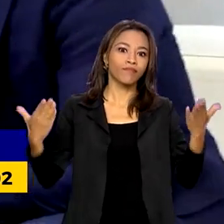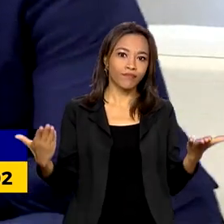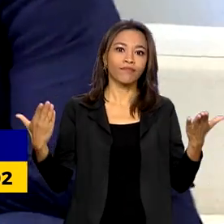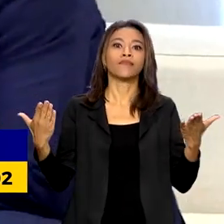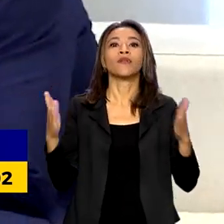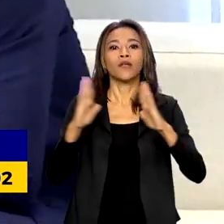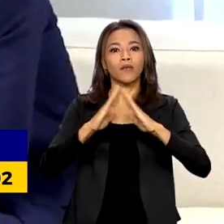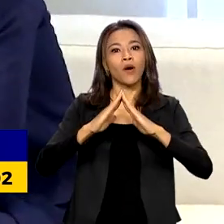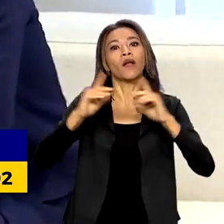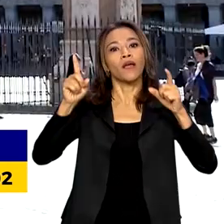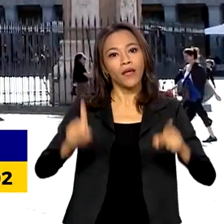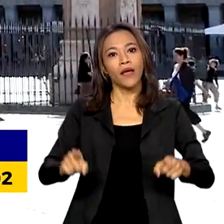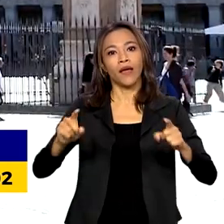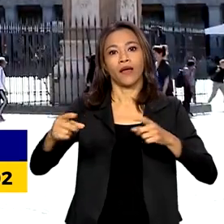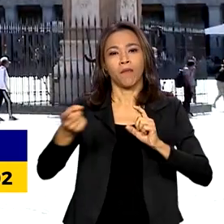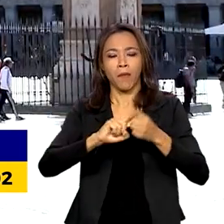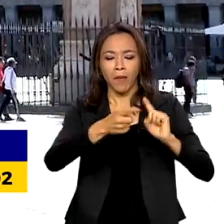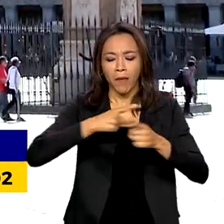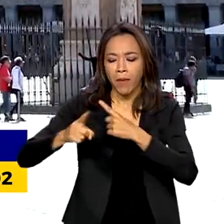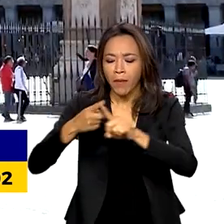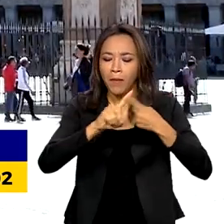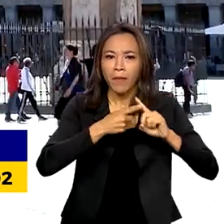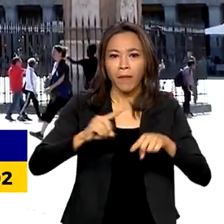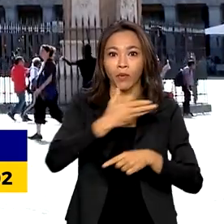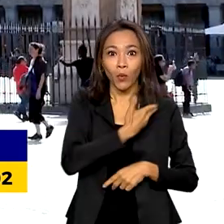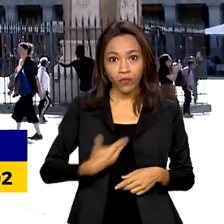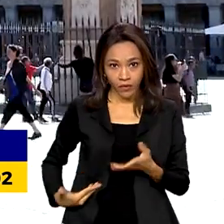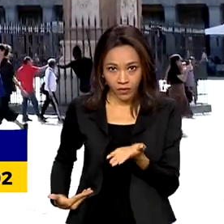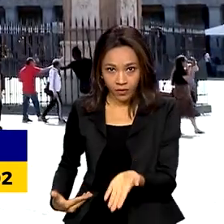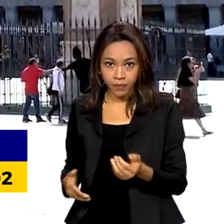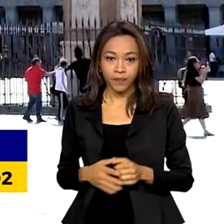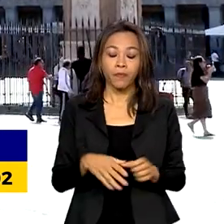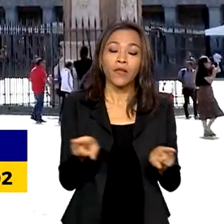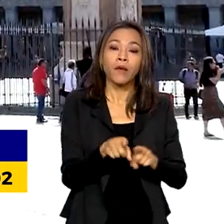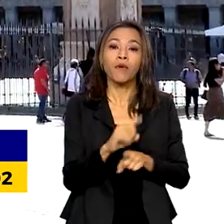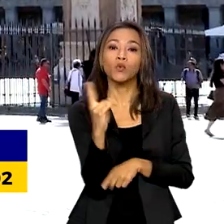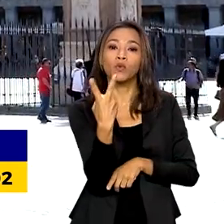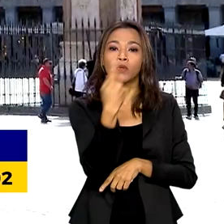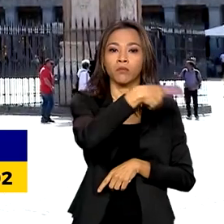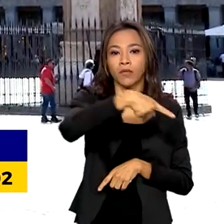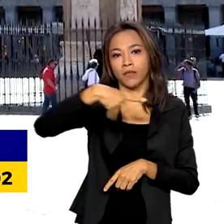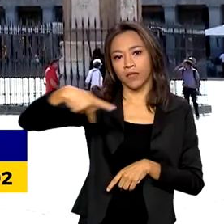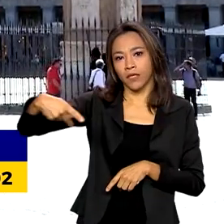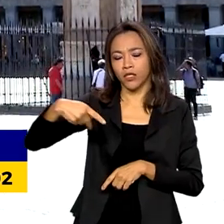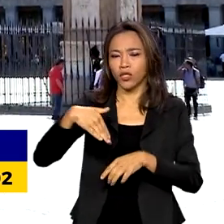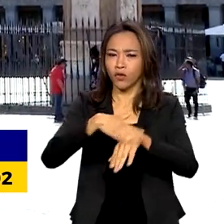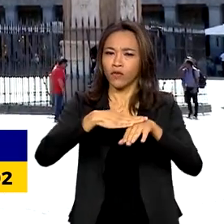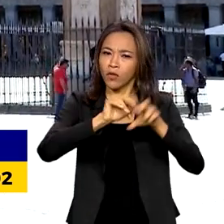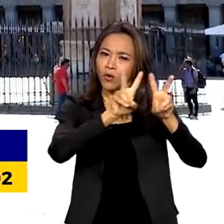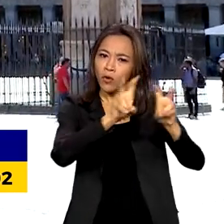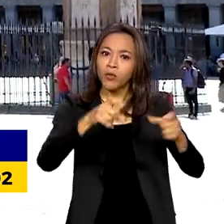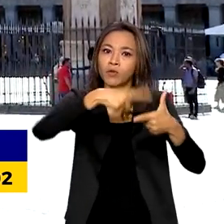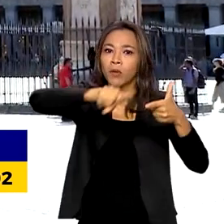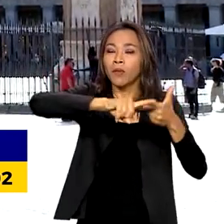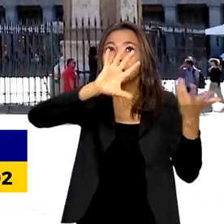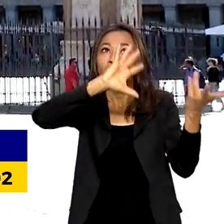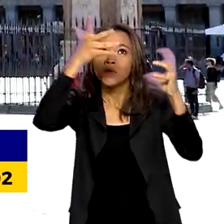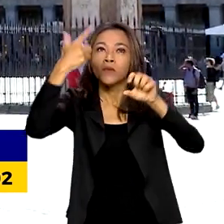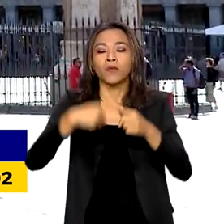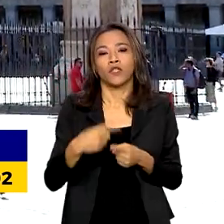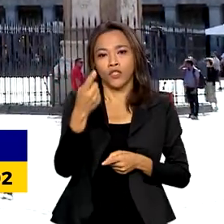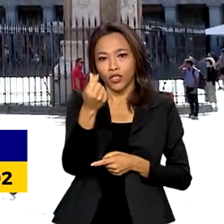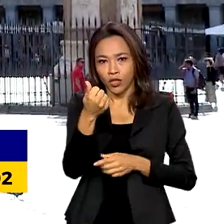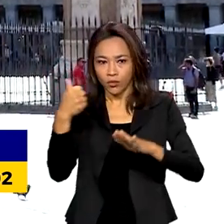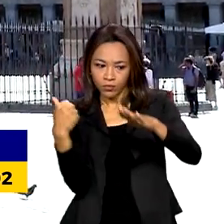sede do governo espanhol. Os presidentes também conversaram sobre a crise climática, investimentos internacionais na Amazônia